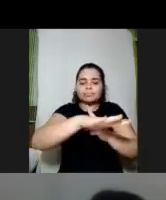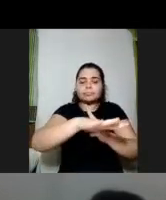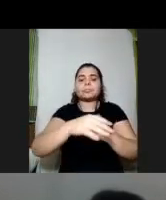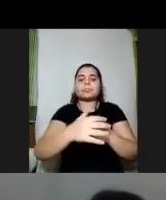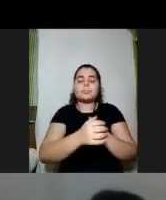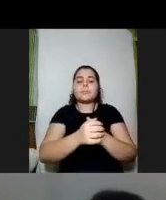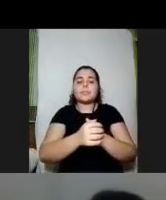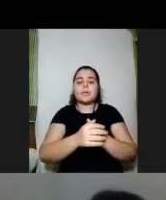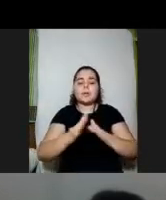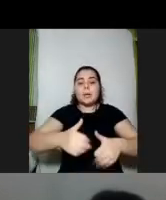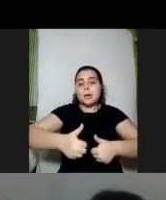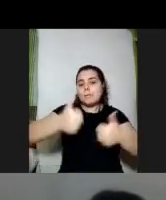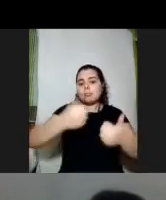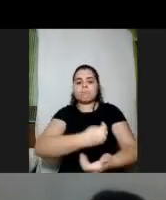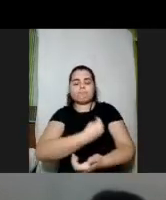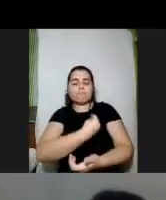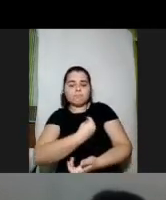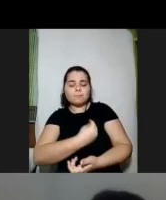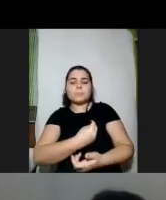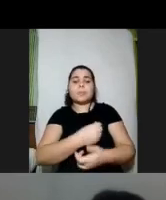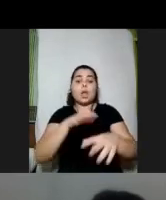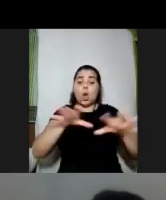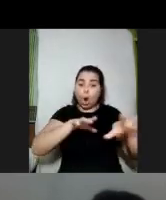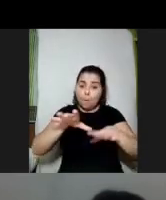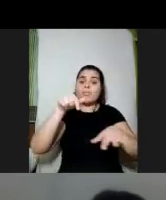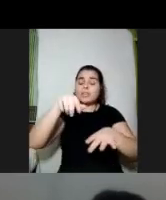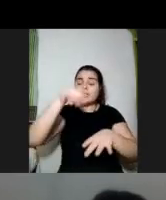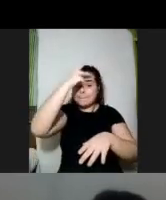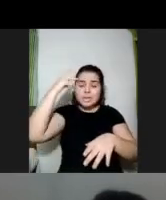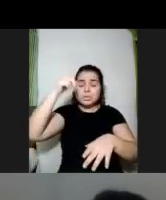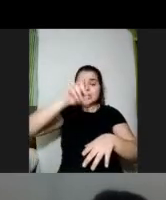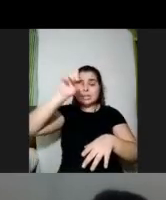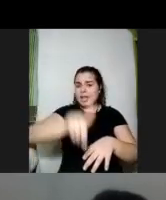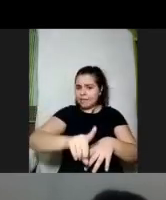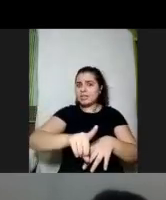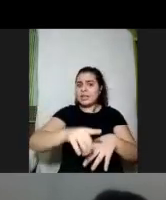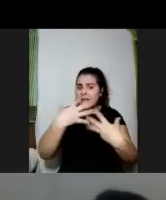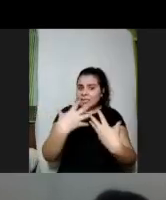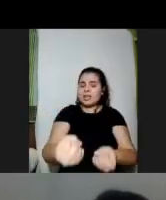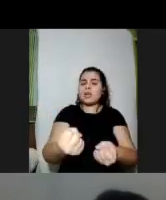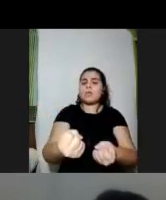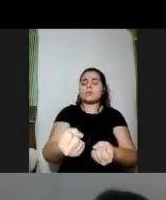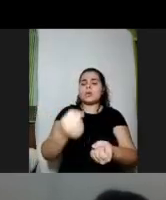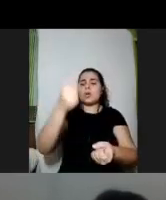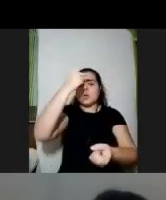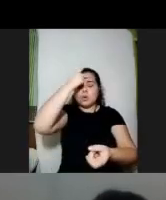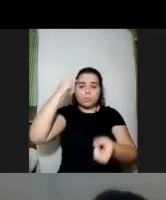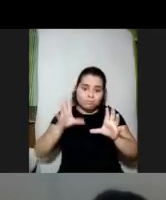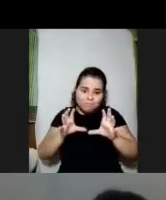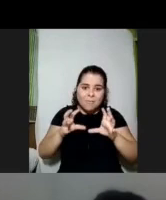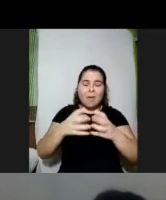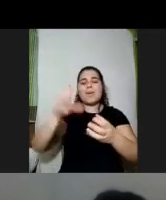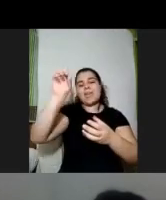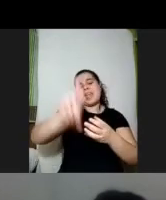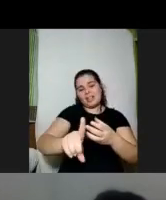situações de participação também o movimento das pessoas com deficiência então ser reconhecido por uma pessoa que faz parte do grupo de pessoas com